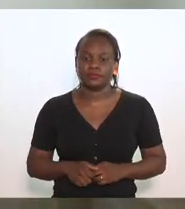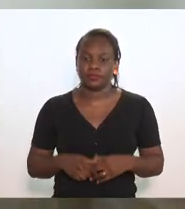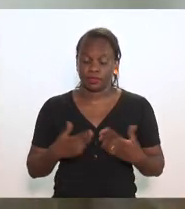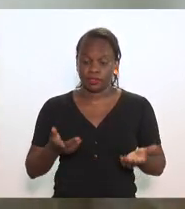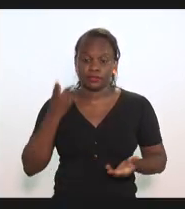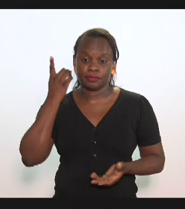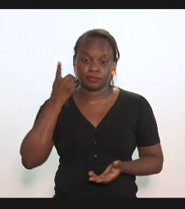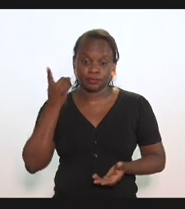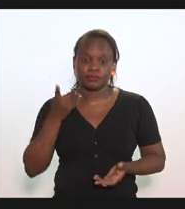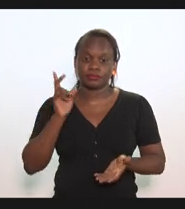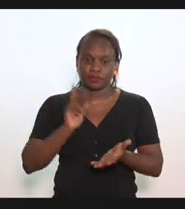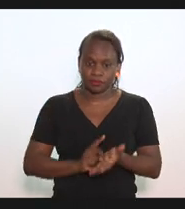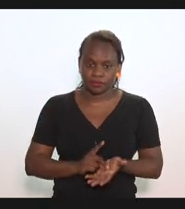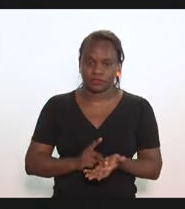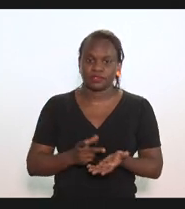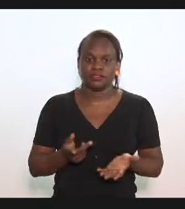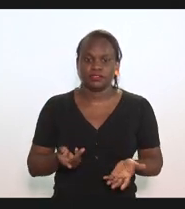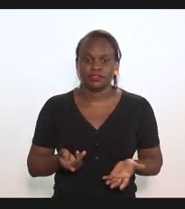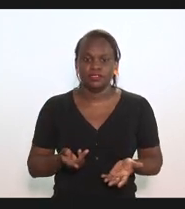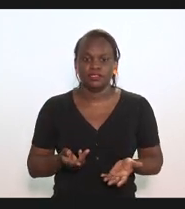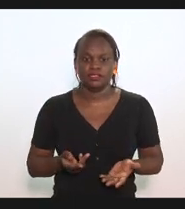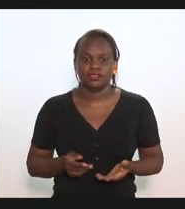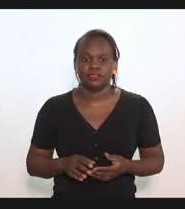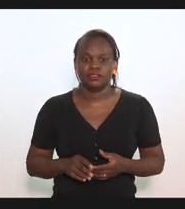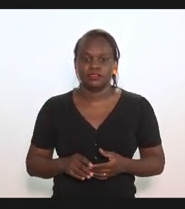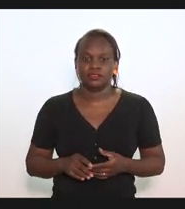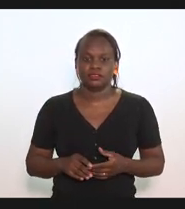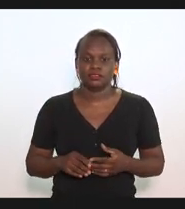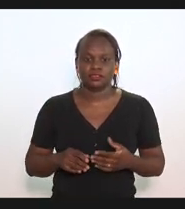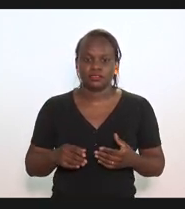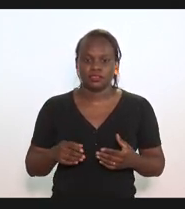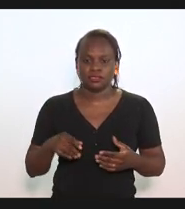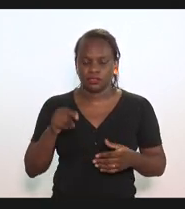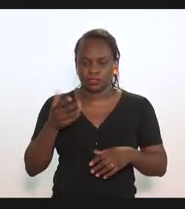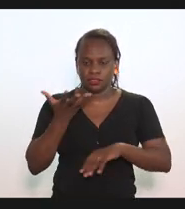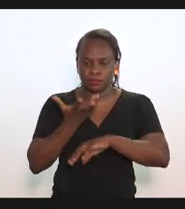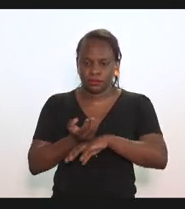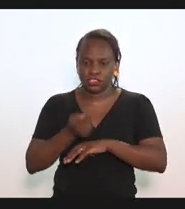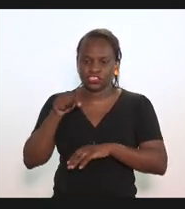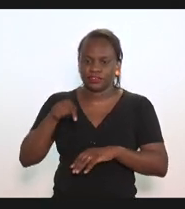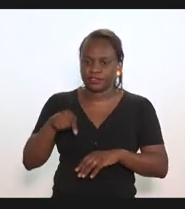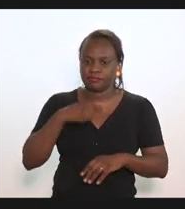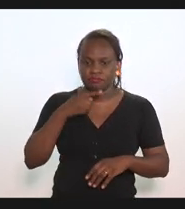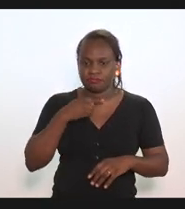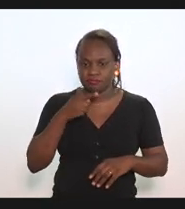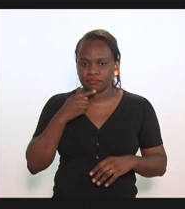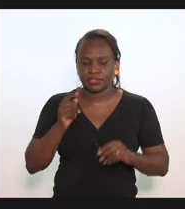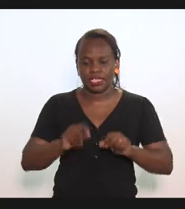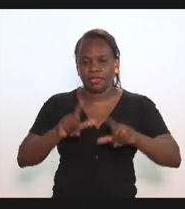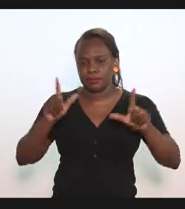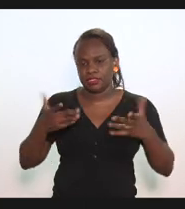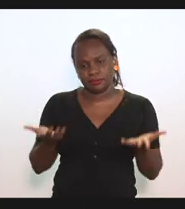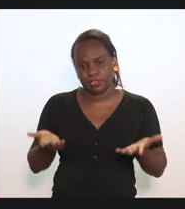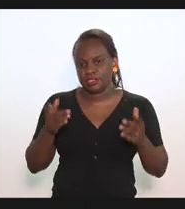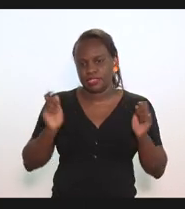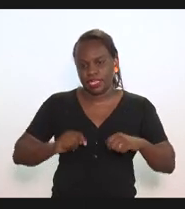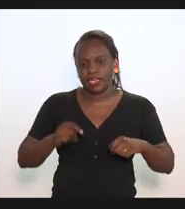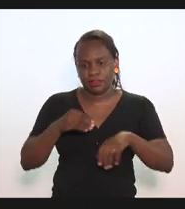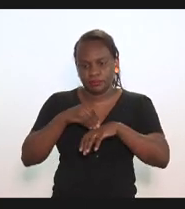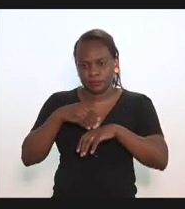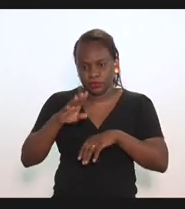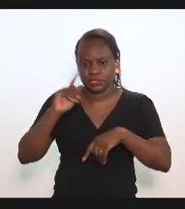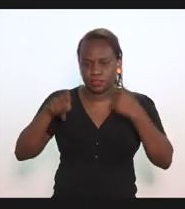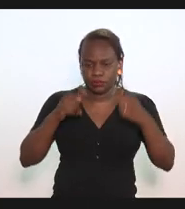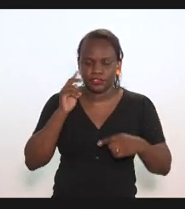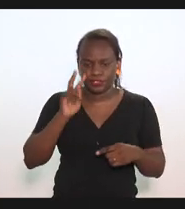Deputado, é realmente uma pena que a gente se... com o aplicativo aqui acabou não conseguindo replicar, mas também podemos encaminhar depois